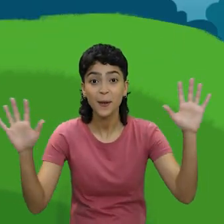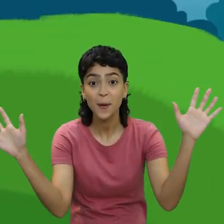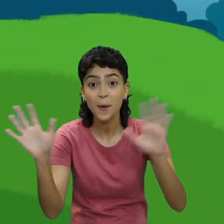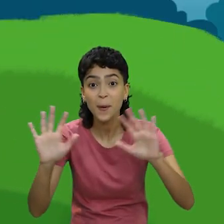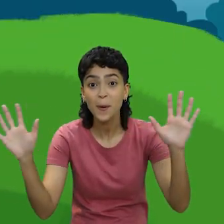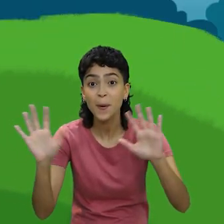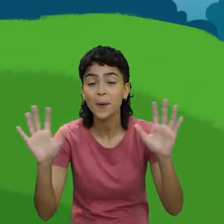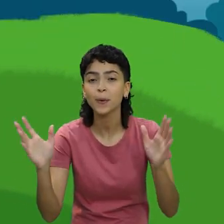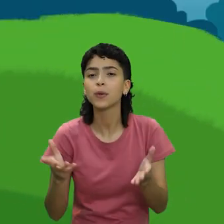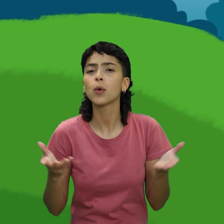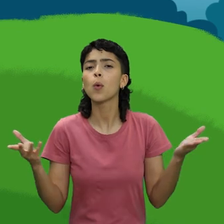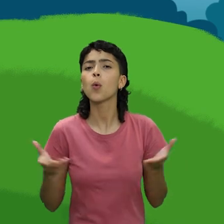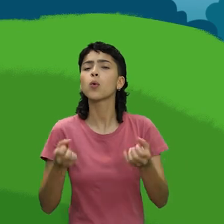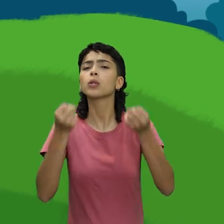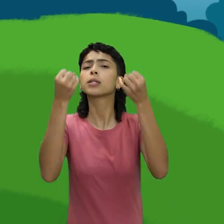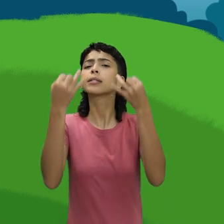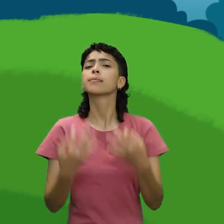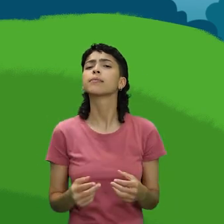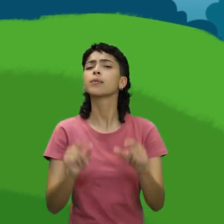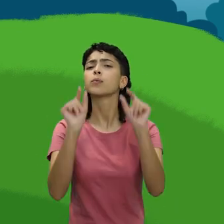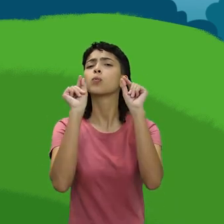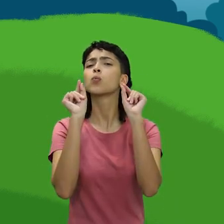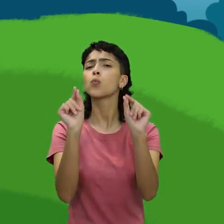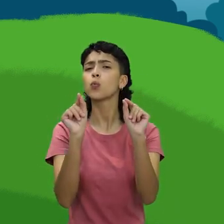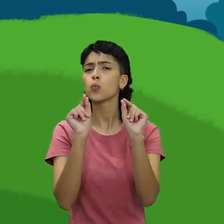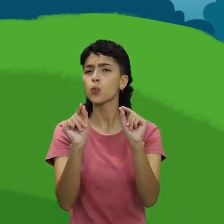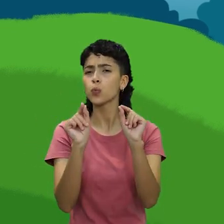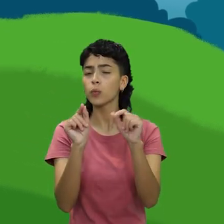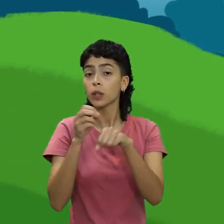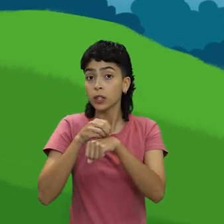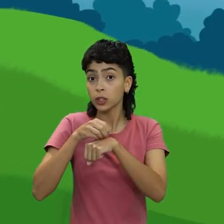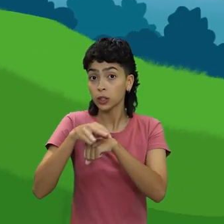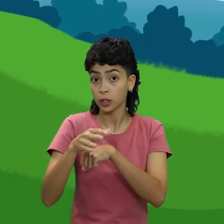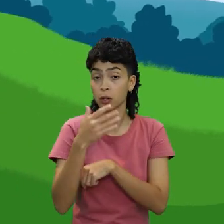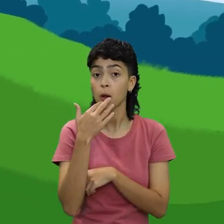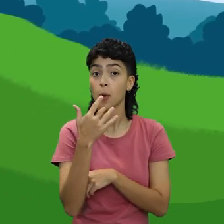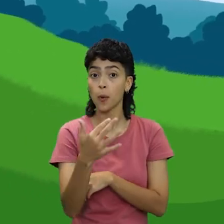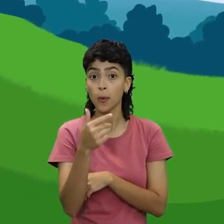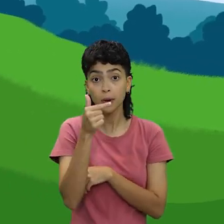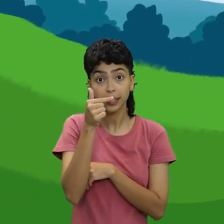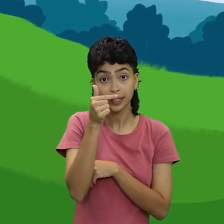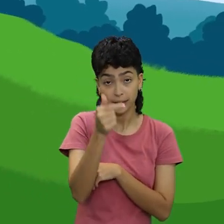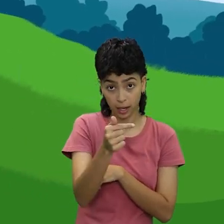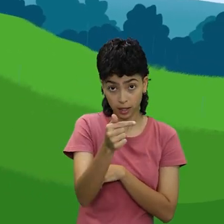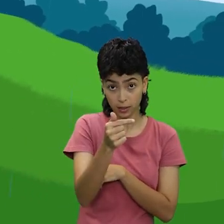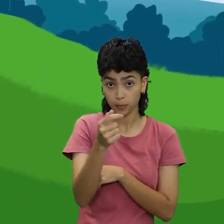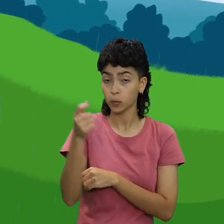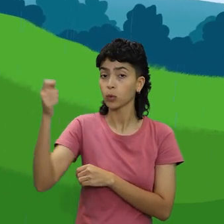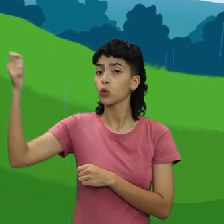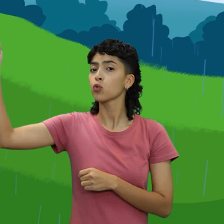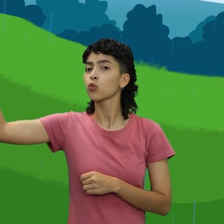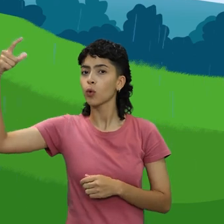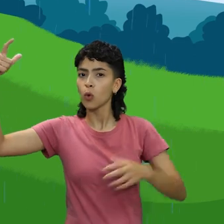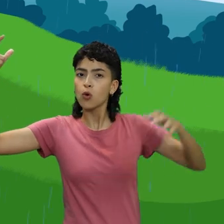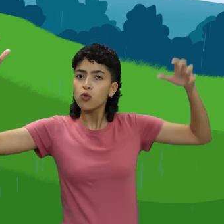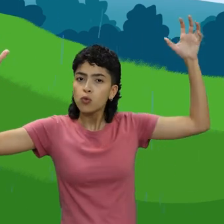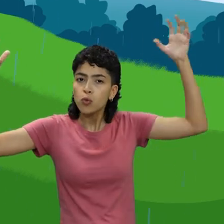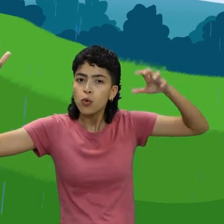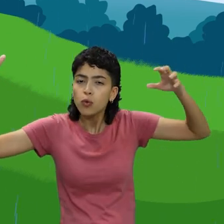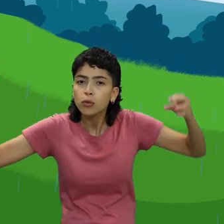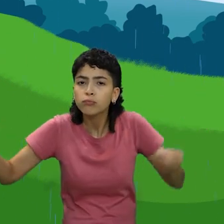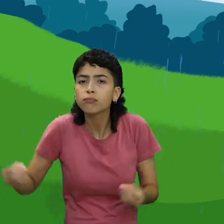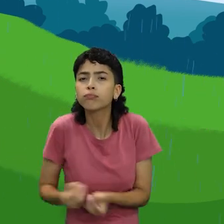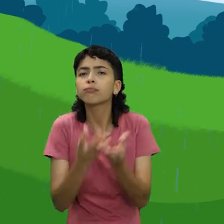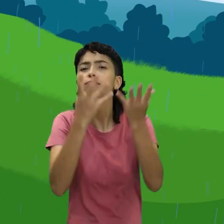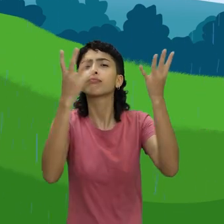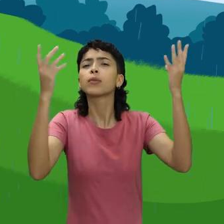Olá! Será que você adivinha do que vamos falar hoje? Tem sete cores e aparece em dia de chuva